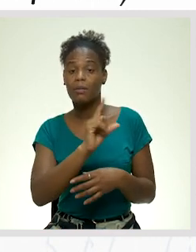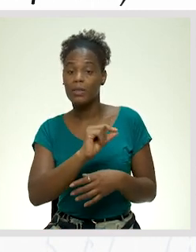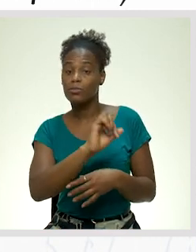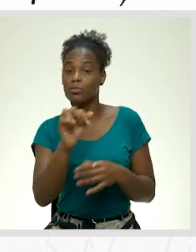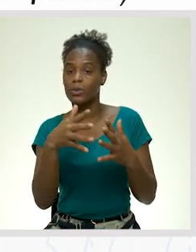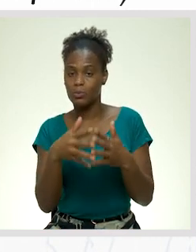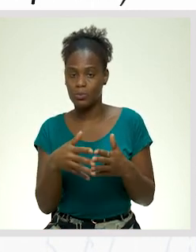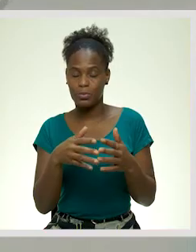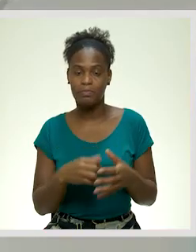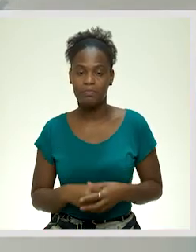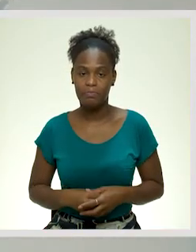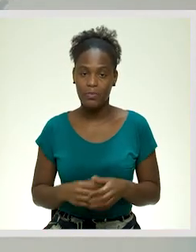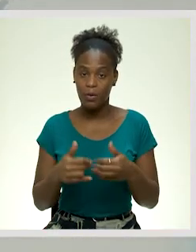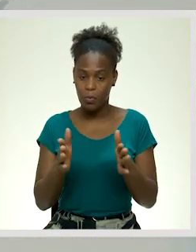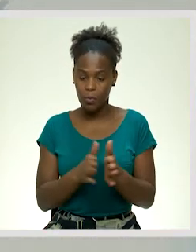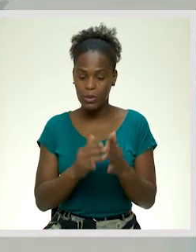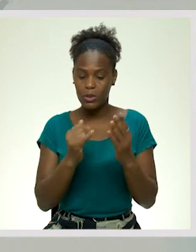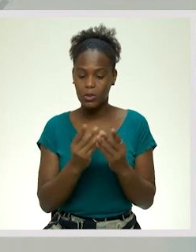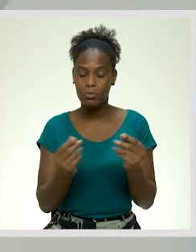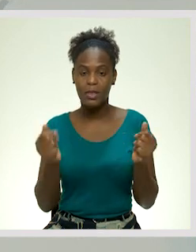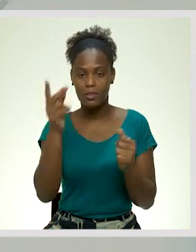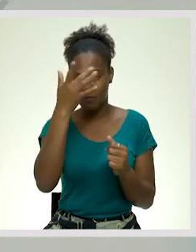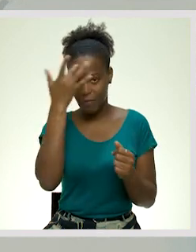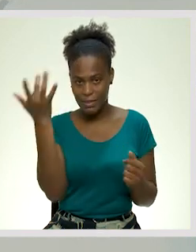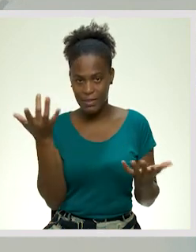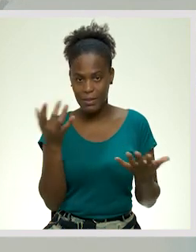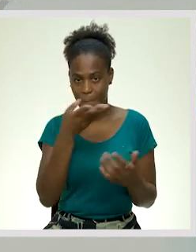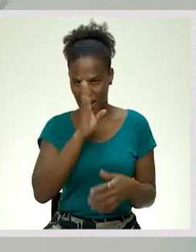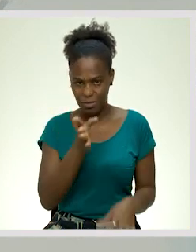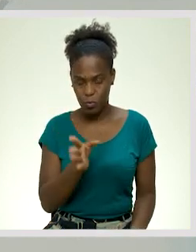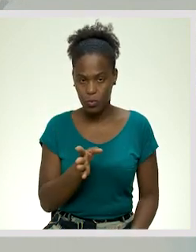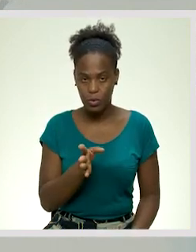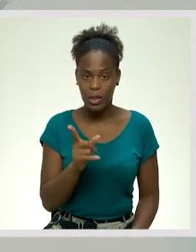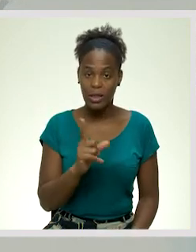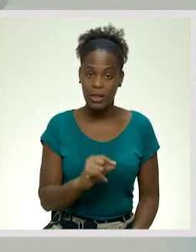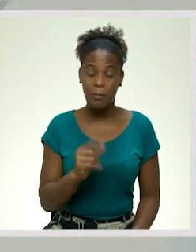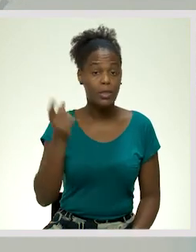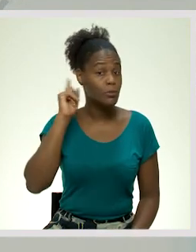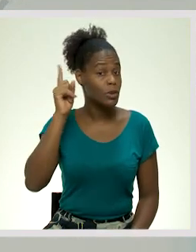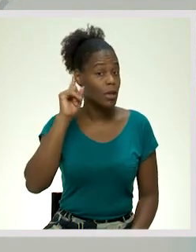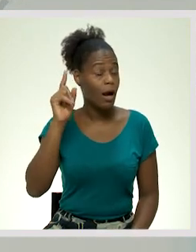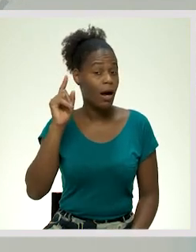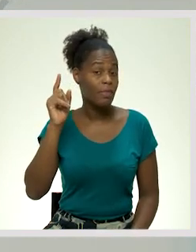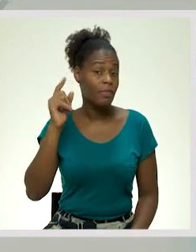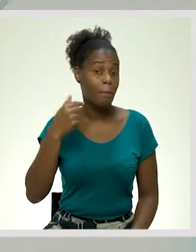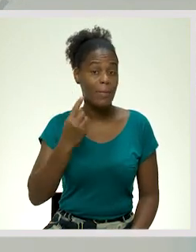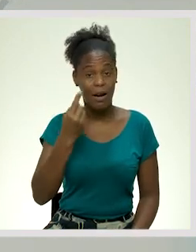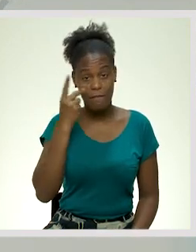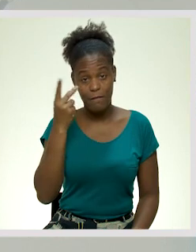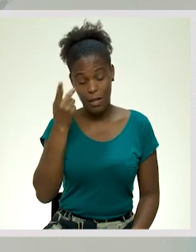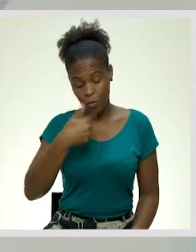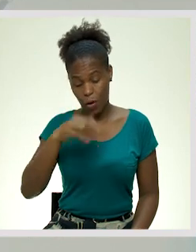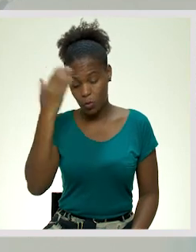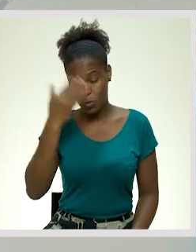estrutura. Todos os instrumentos fáceis, práticos e úteis à vida